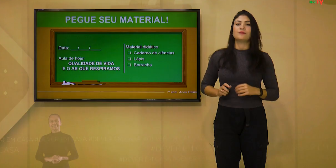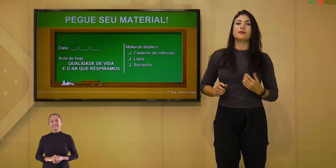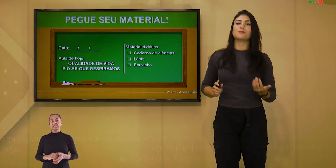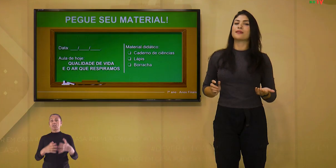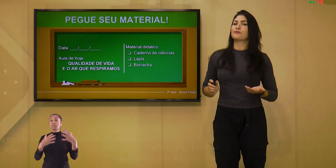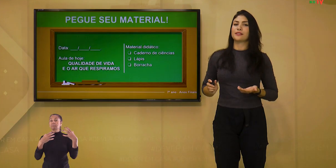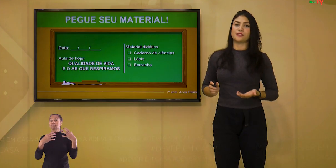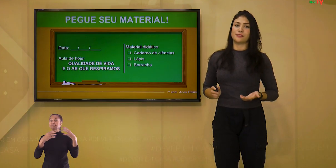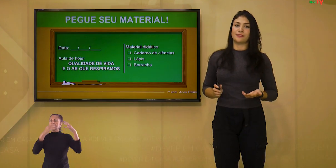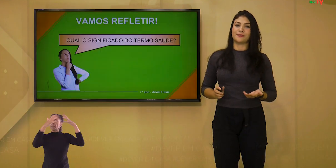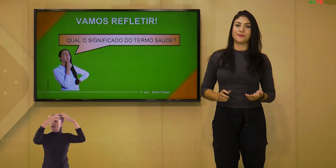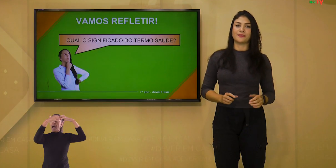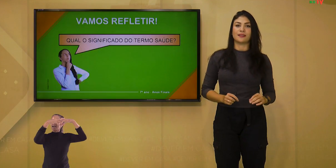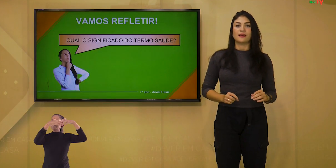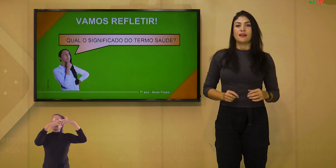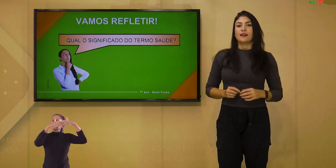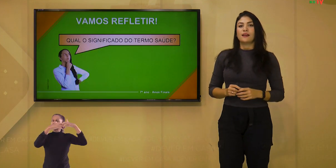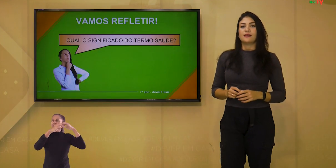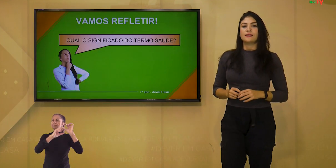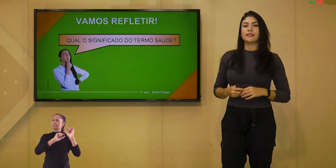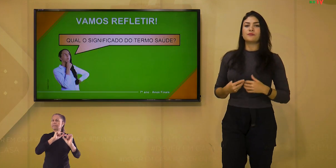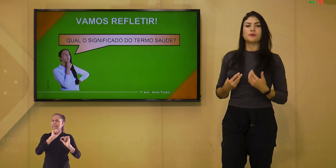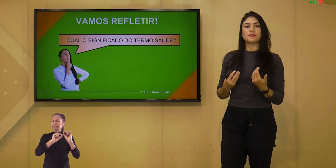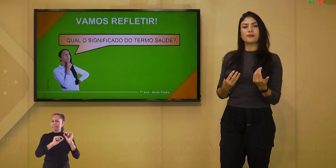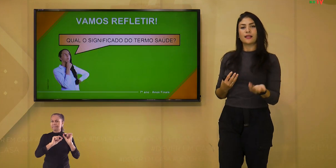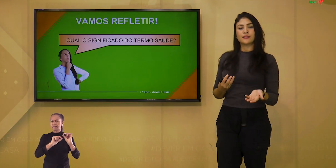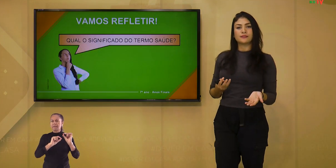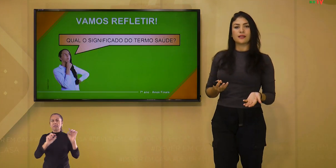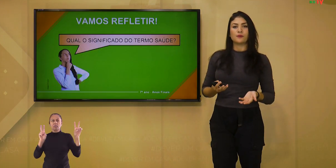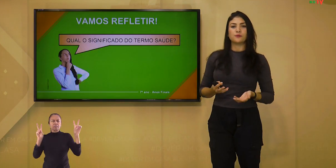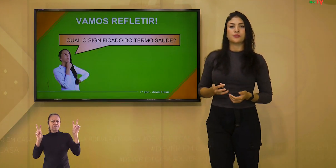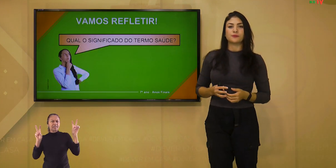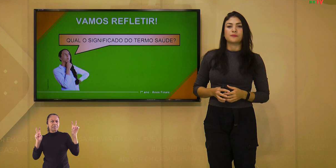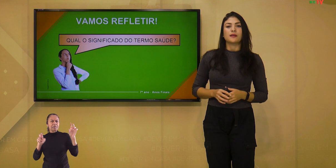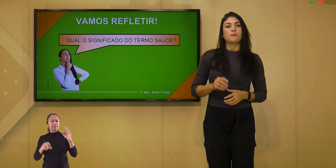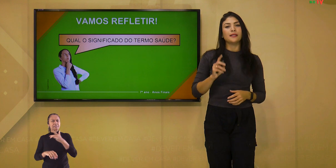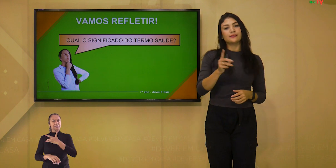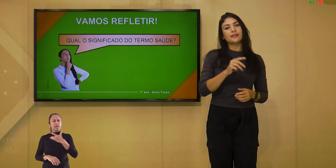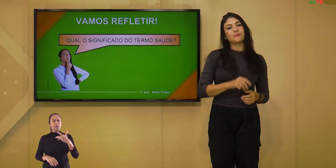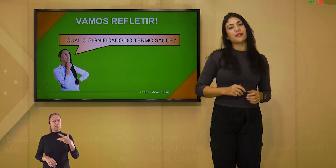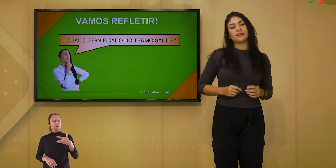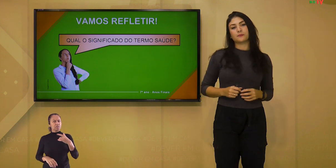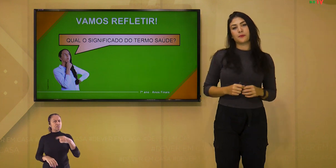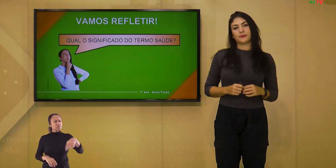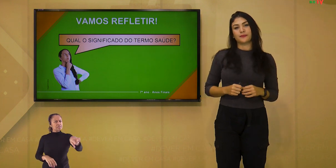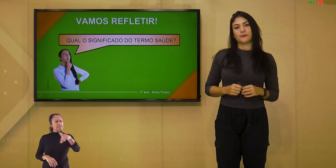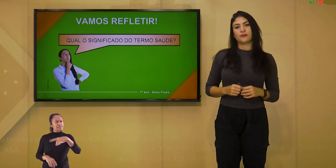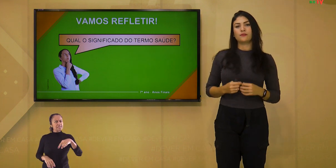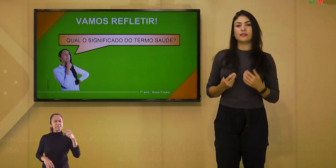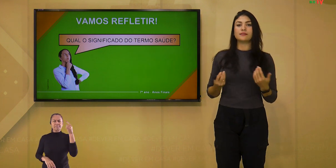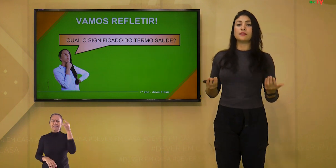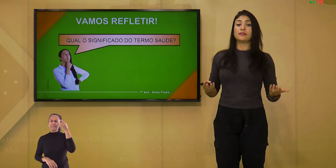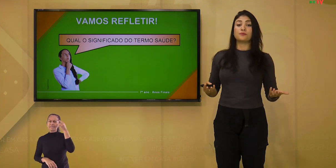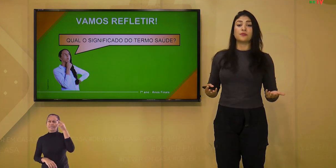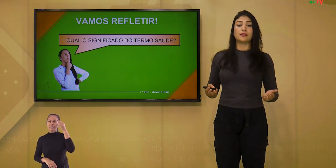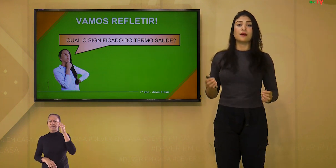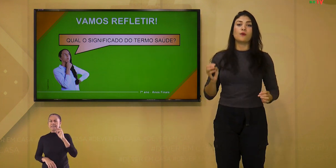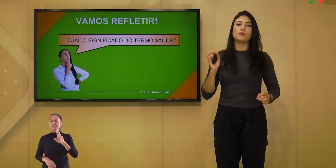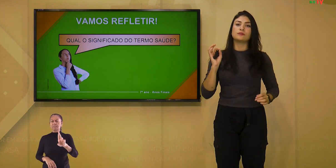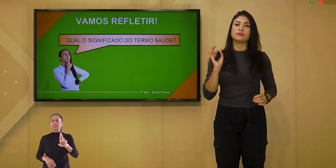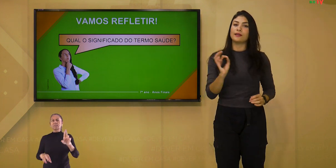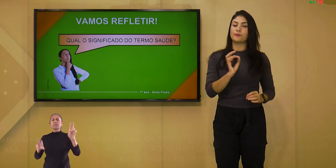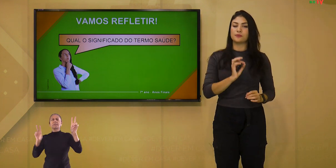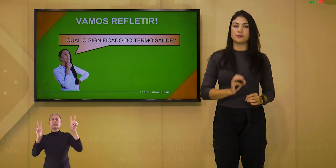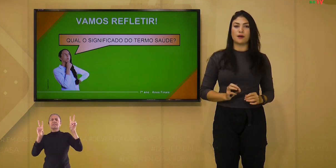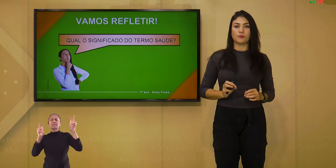Vamos refletir. Já que vamos falar de saúde, pense aí e me responda o que significa